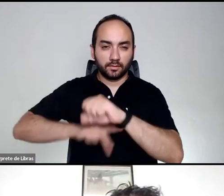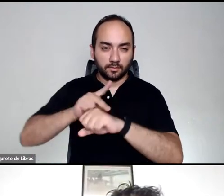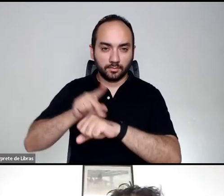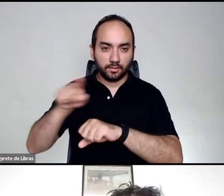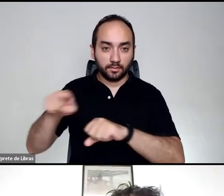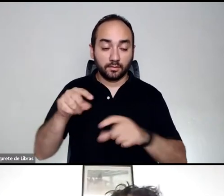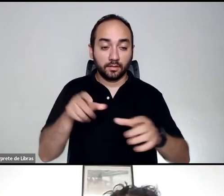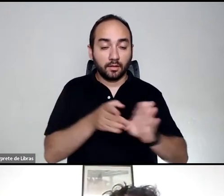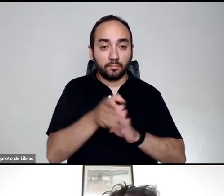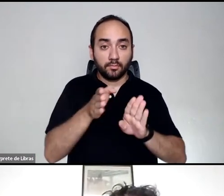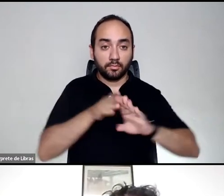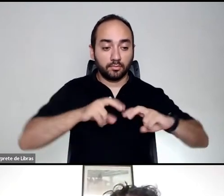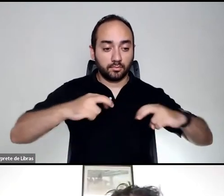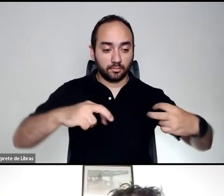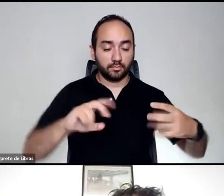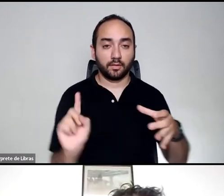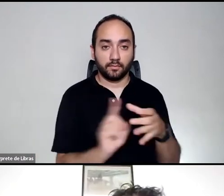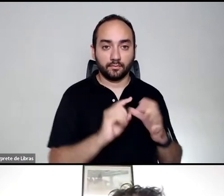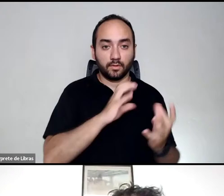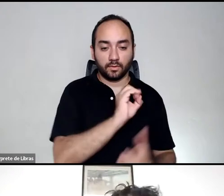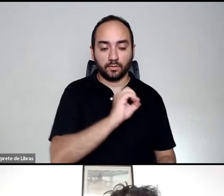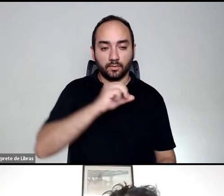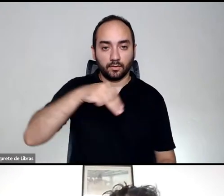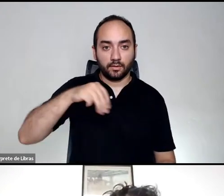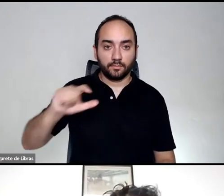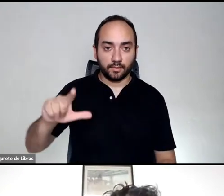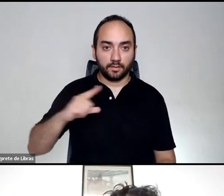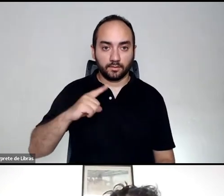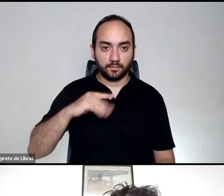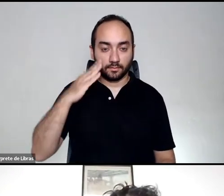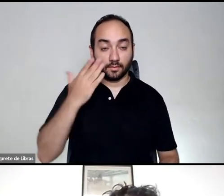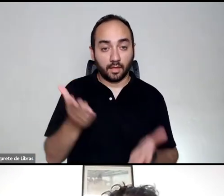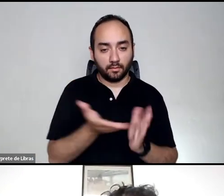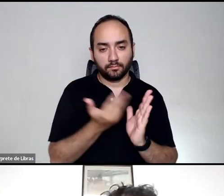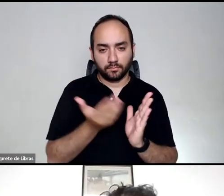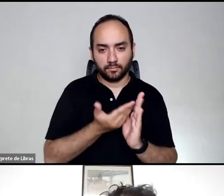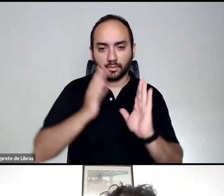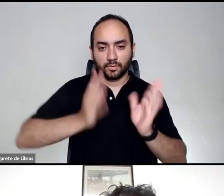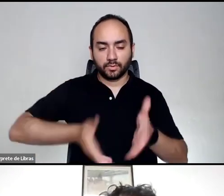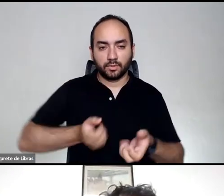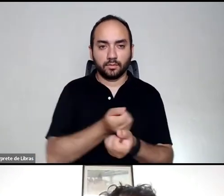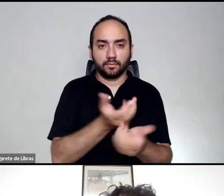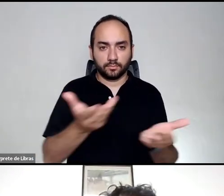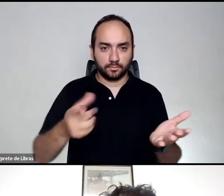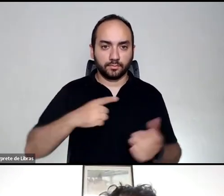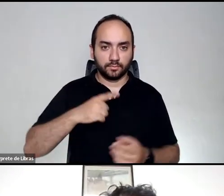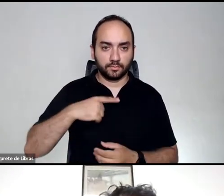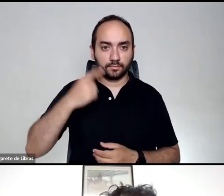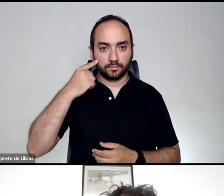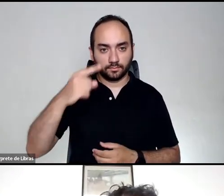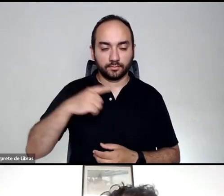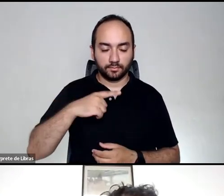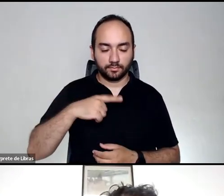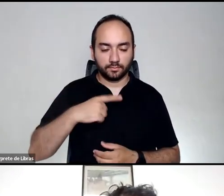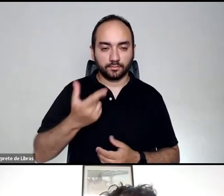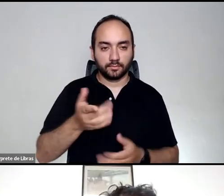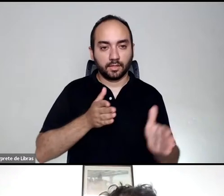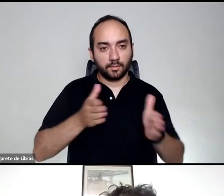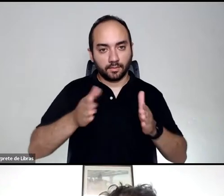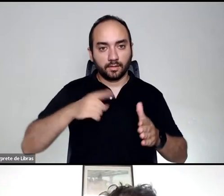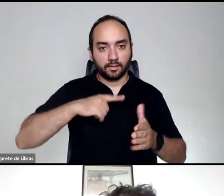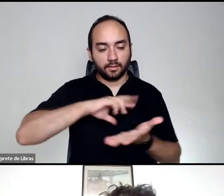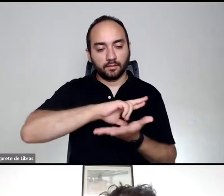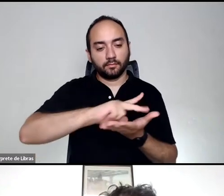da Organização Mundial do Lazer. Publicou vários livros, capítulos de livros e diversos artigos em periódicos